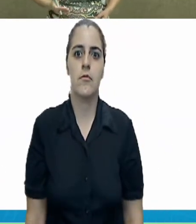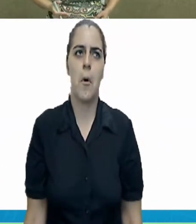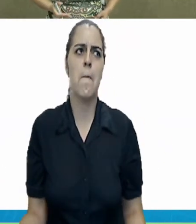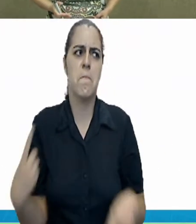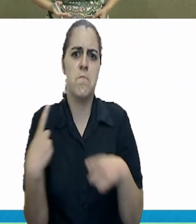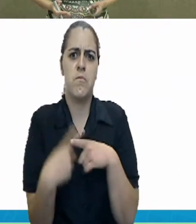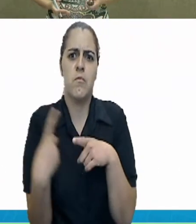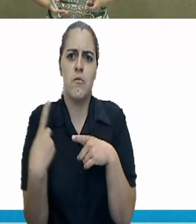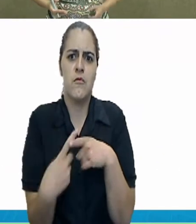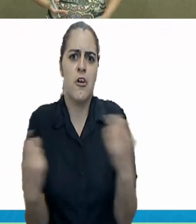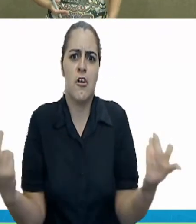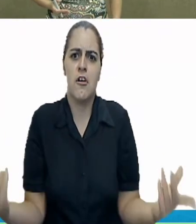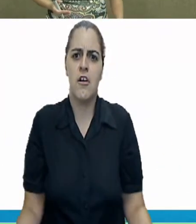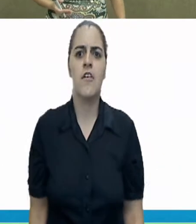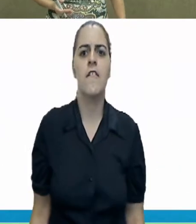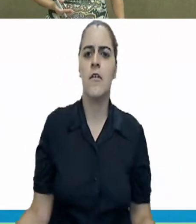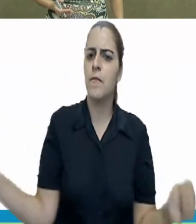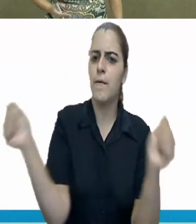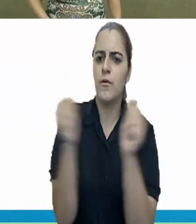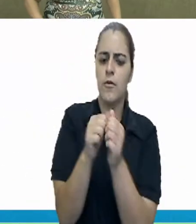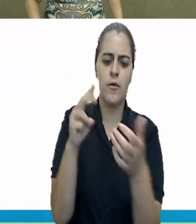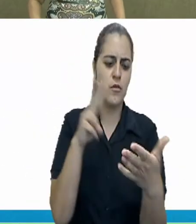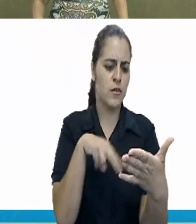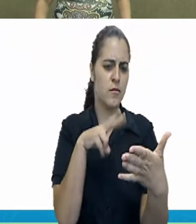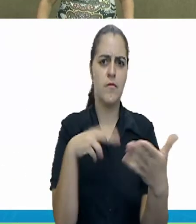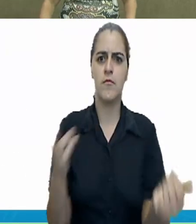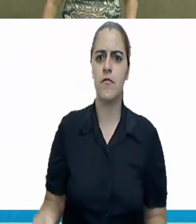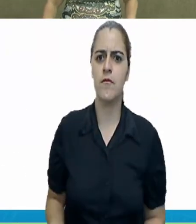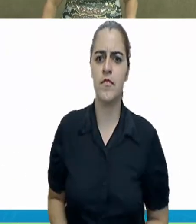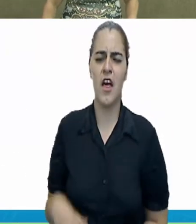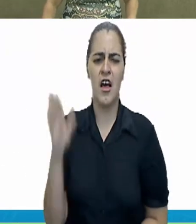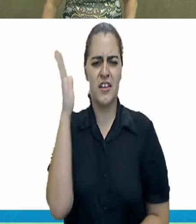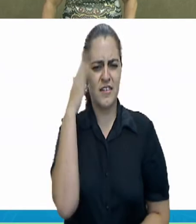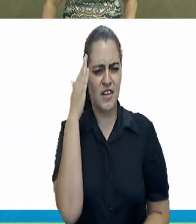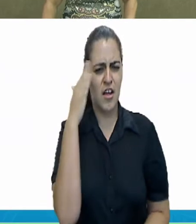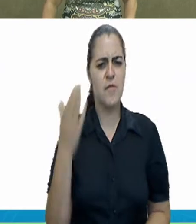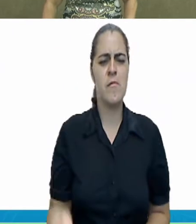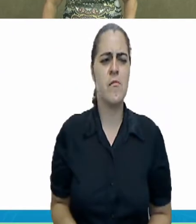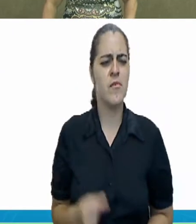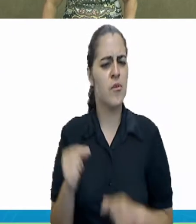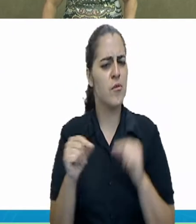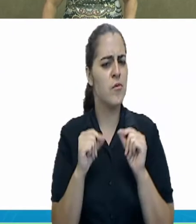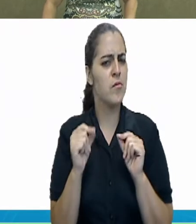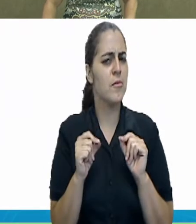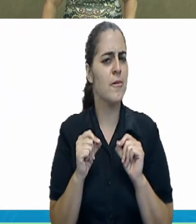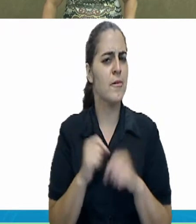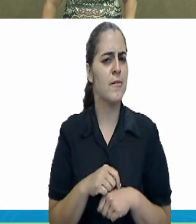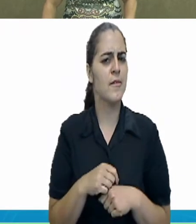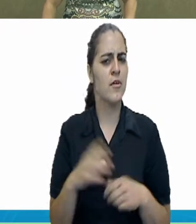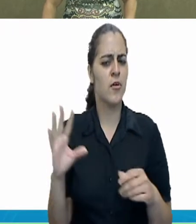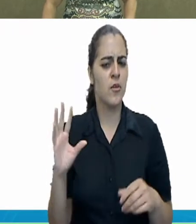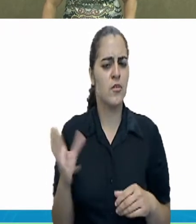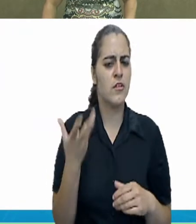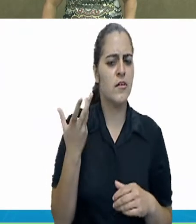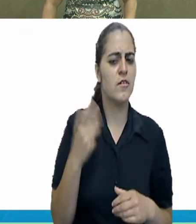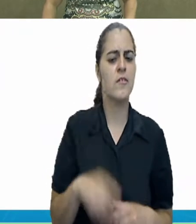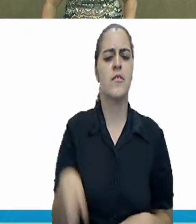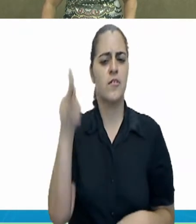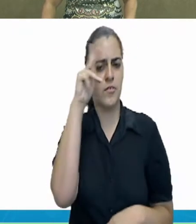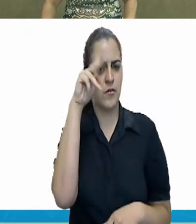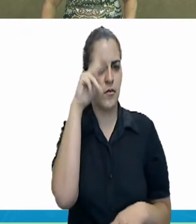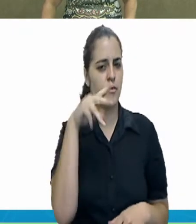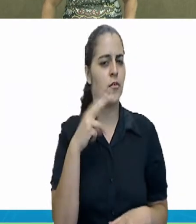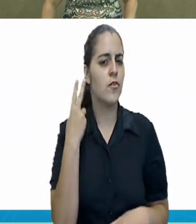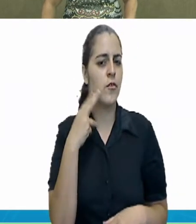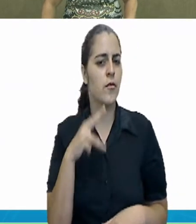Será por quê? Vamos acompanhar a leitura? Sabe de onde nos vemos toda a história de Hilley?